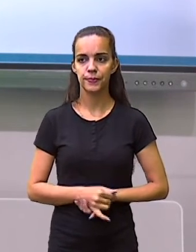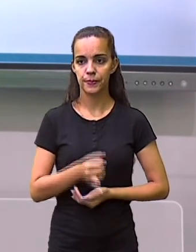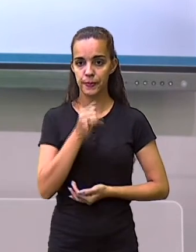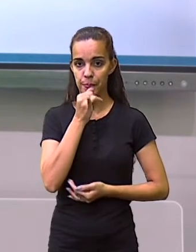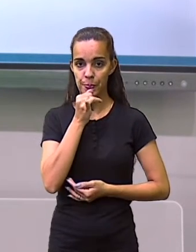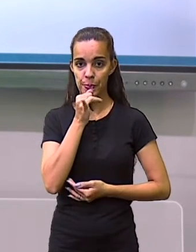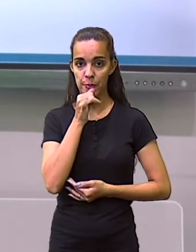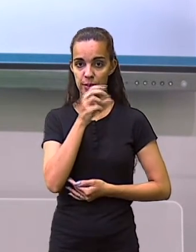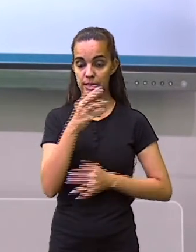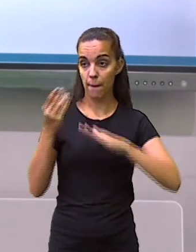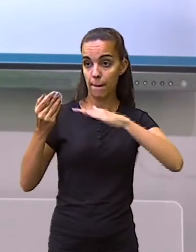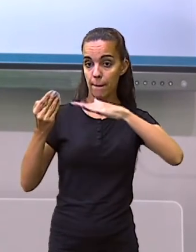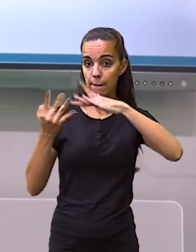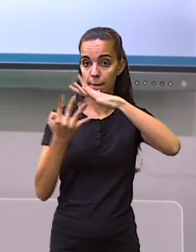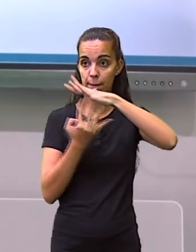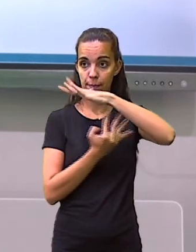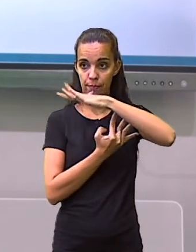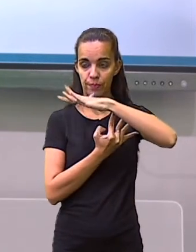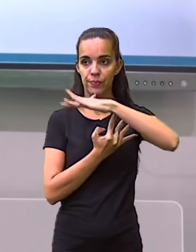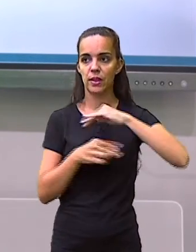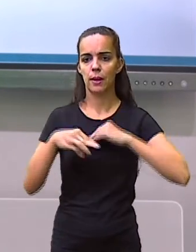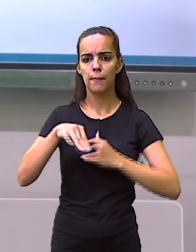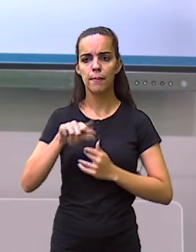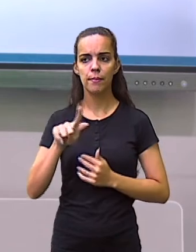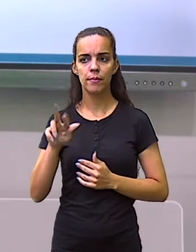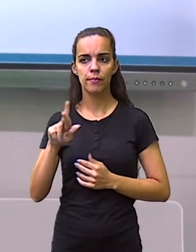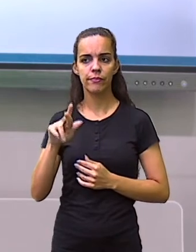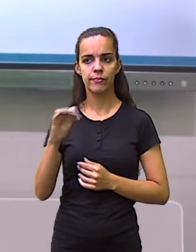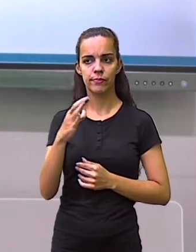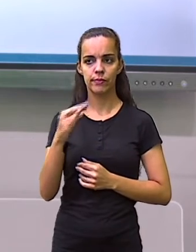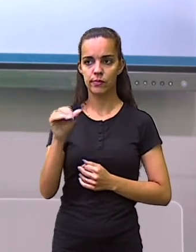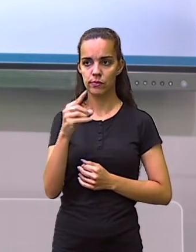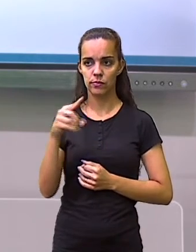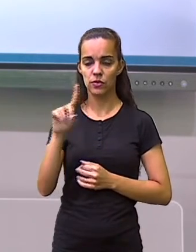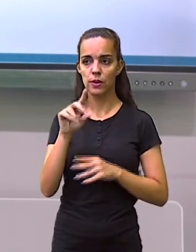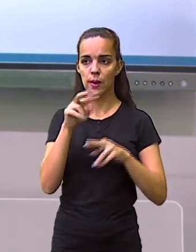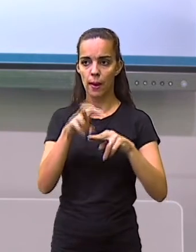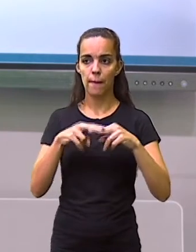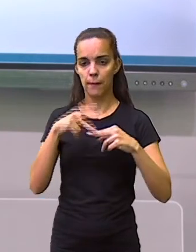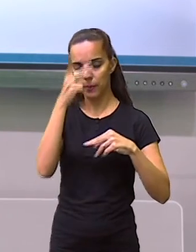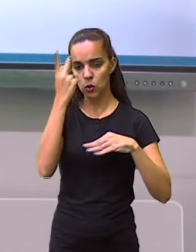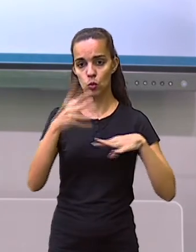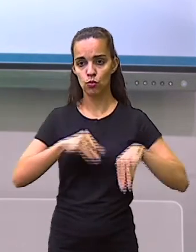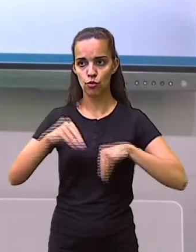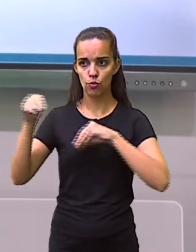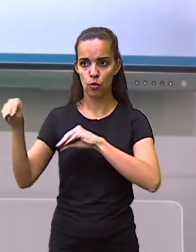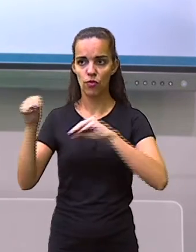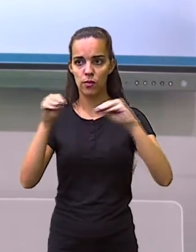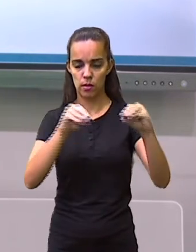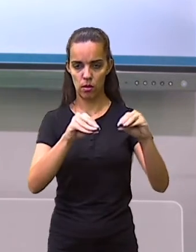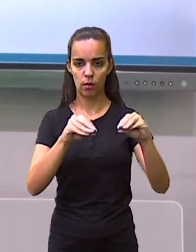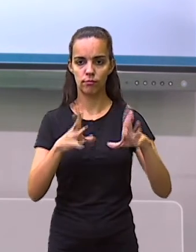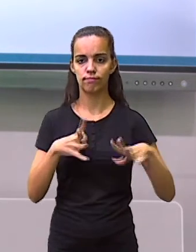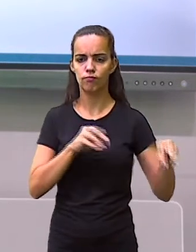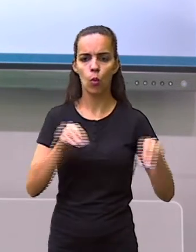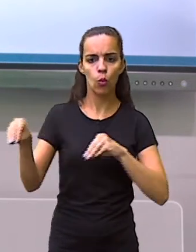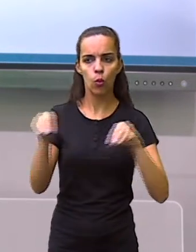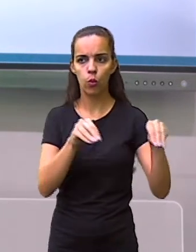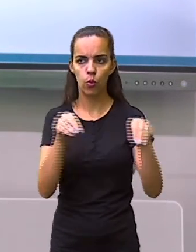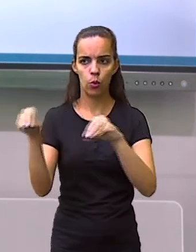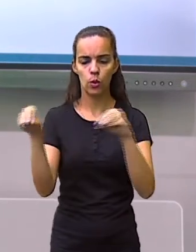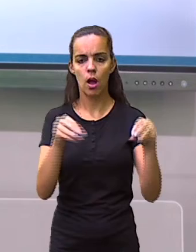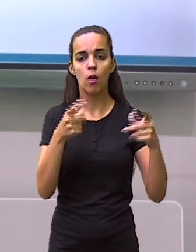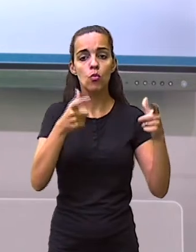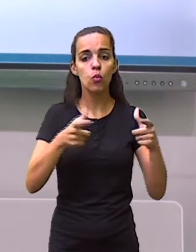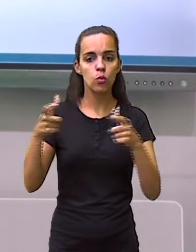migração, migração, corresponde ao ato de migrar, de movimentar de um